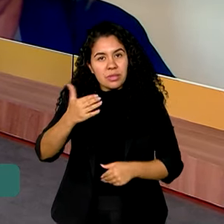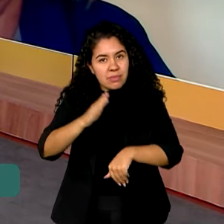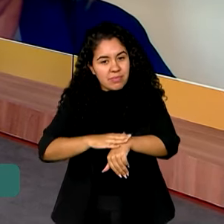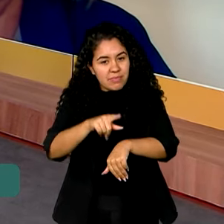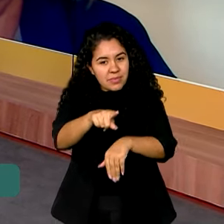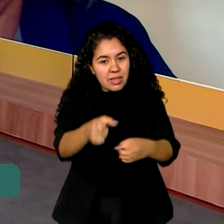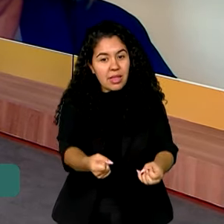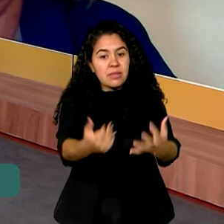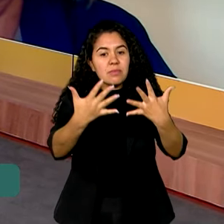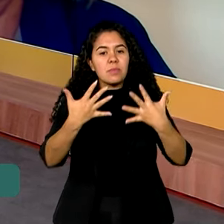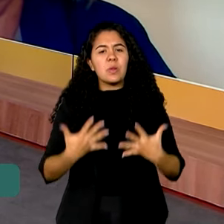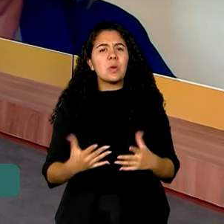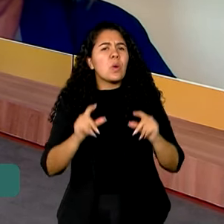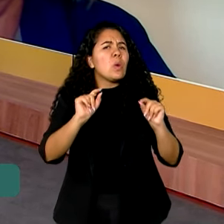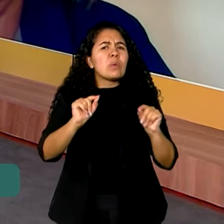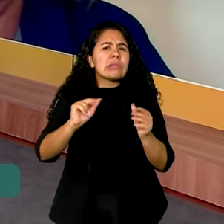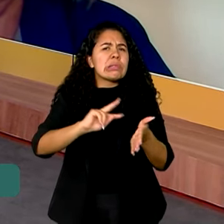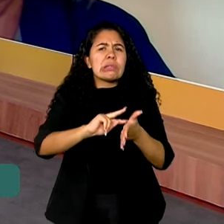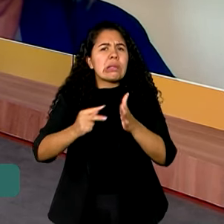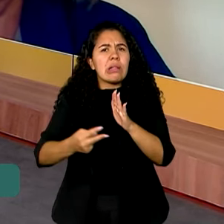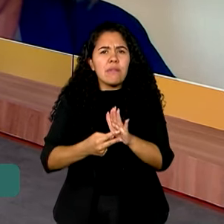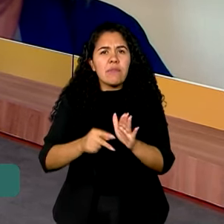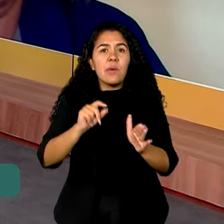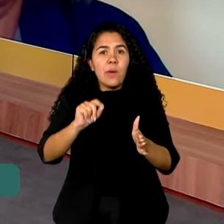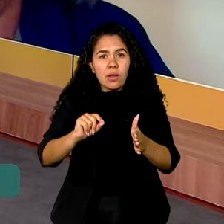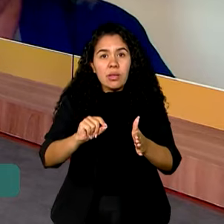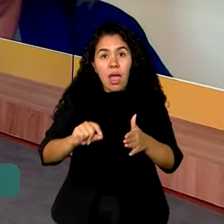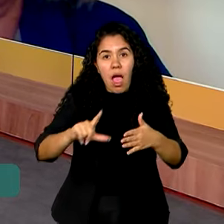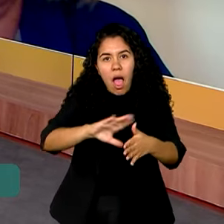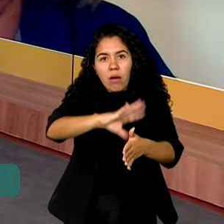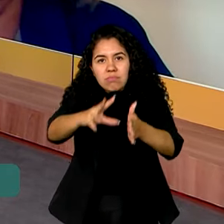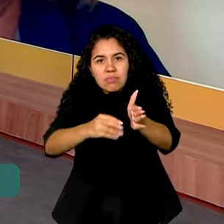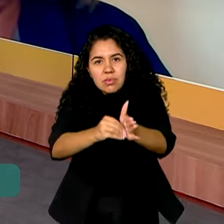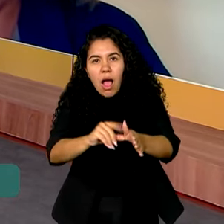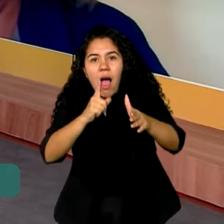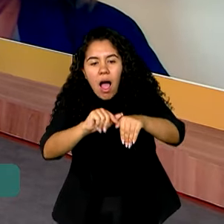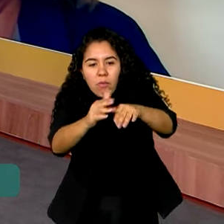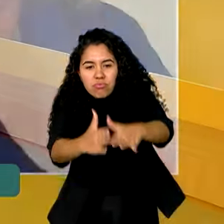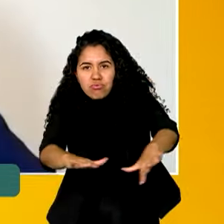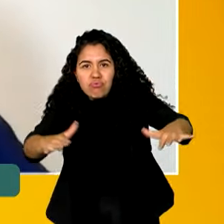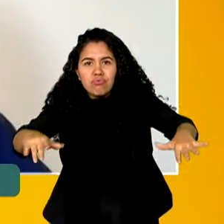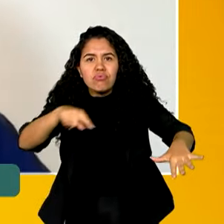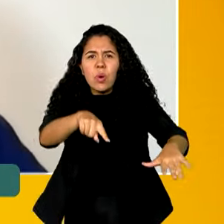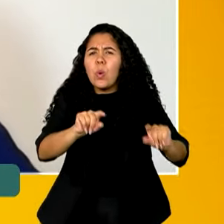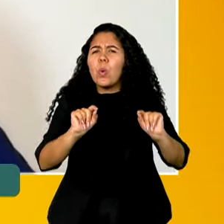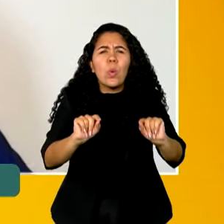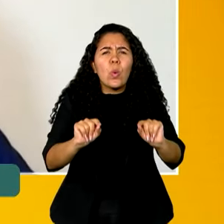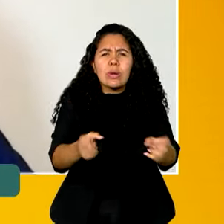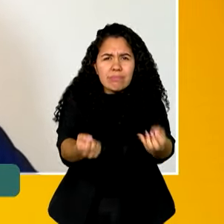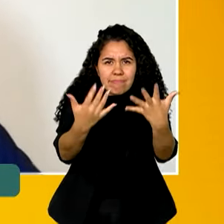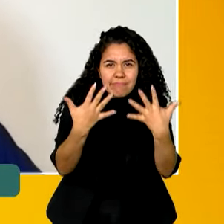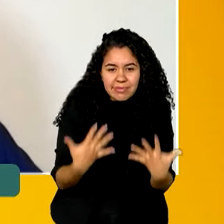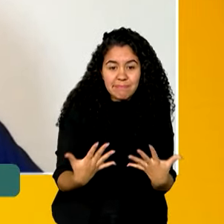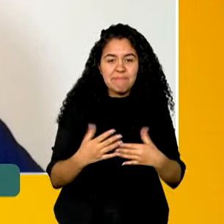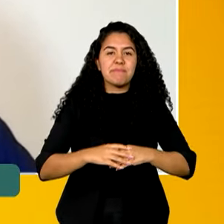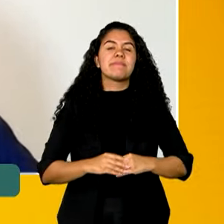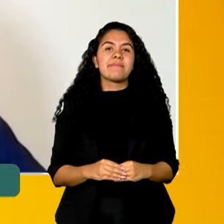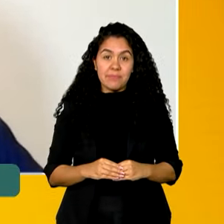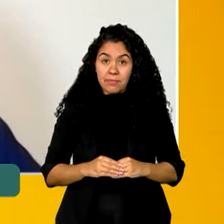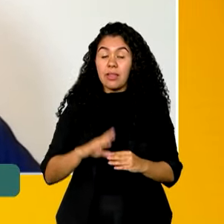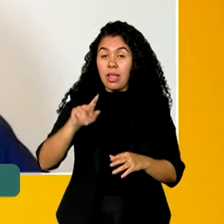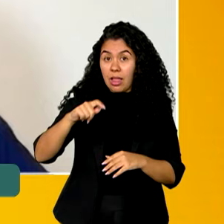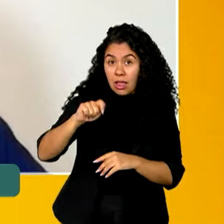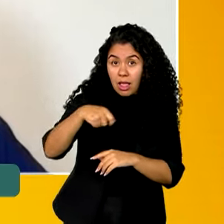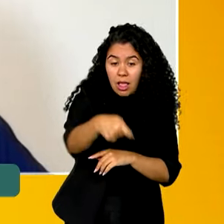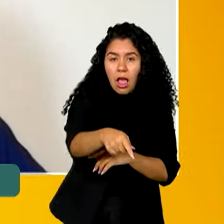o que é a Amazônia Azul, conhecida como a Amazônia das Águas, né? Exatamente, Daniela. Na realidade, a Amazônia